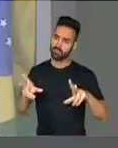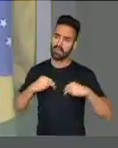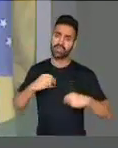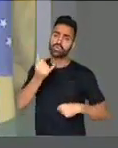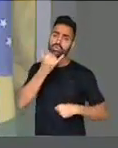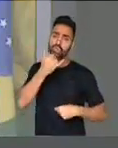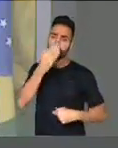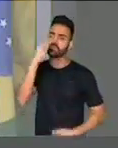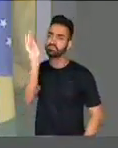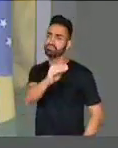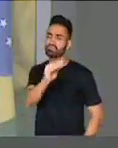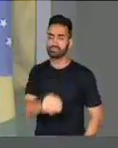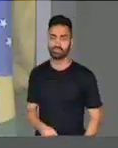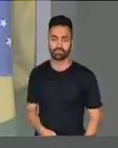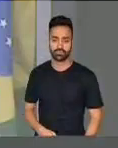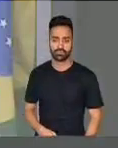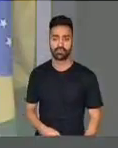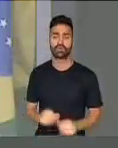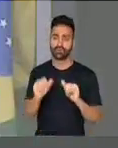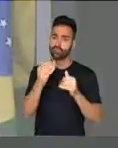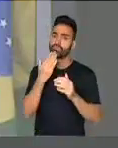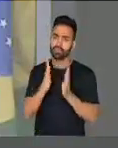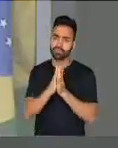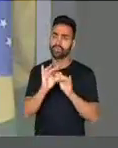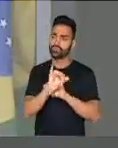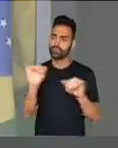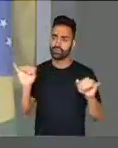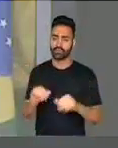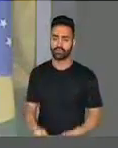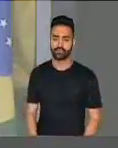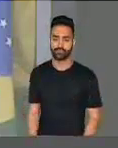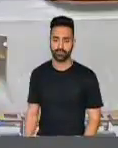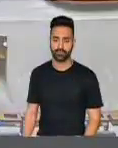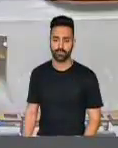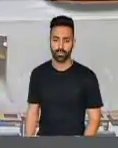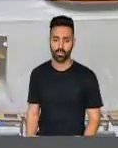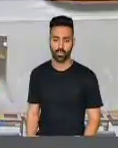todo o nosso desprezo. Que constitucionais da casa e na voz do Brasil.